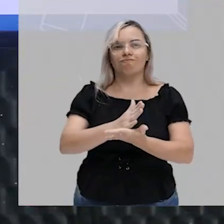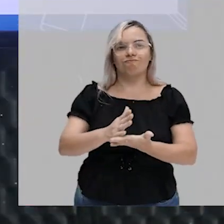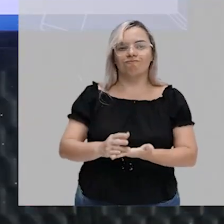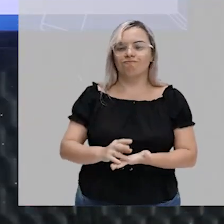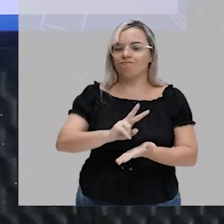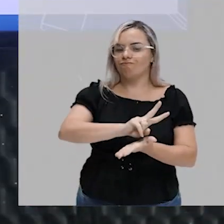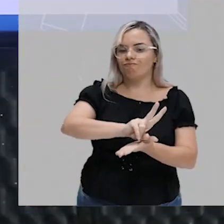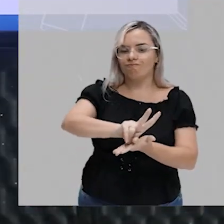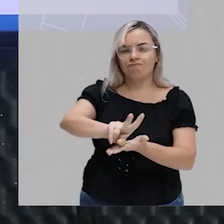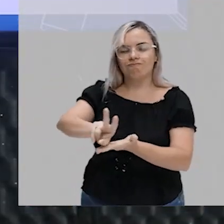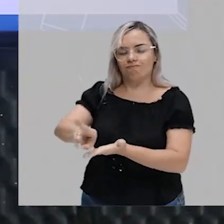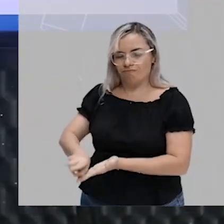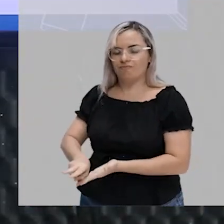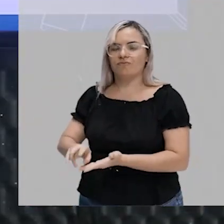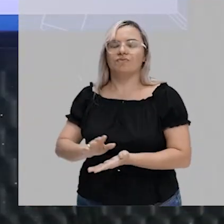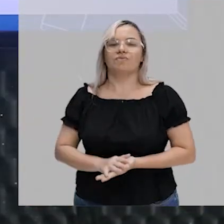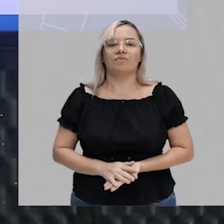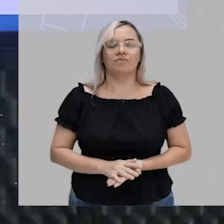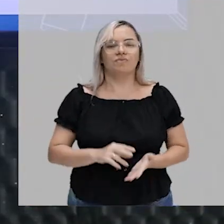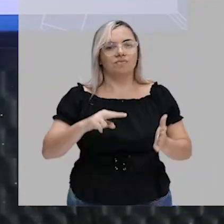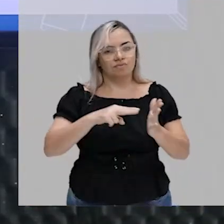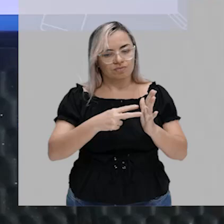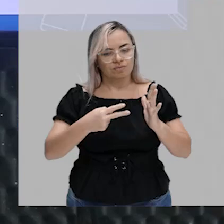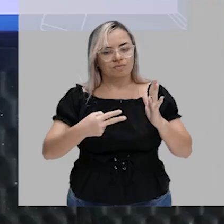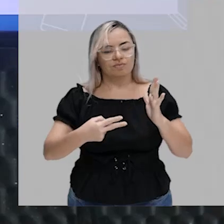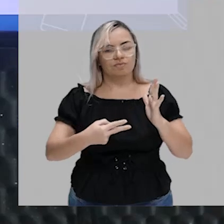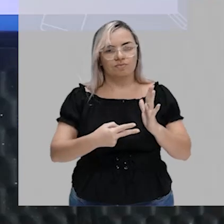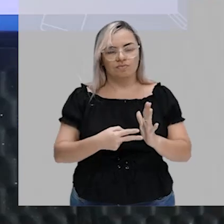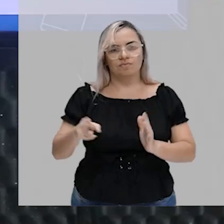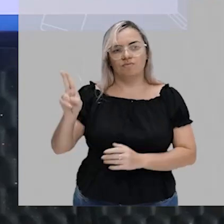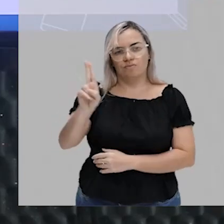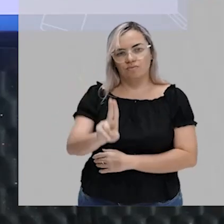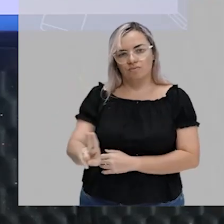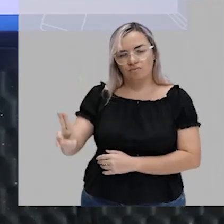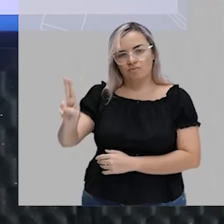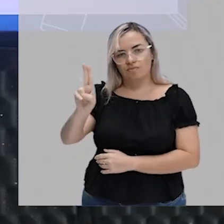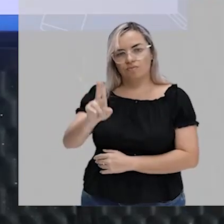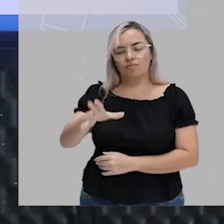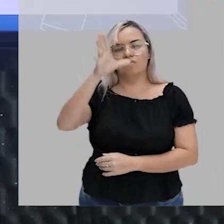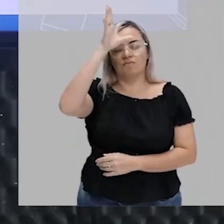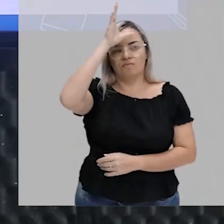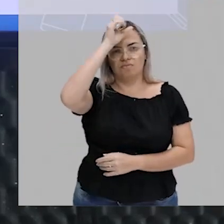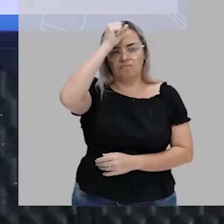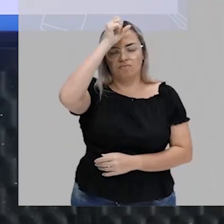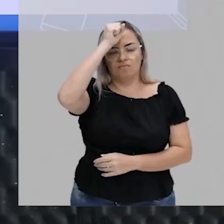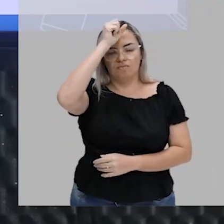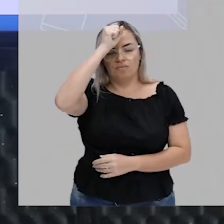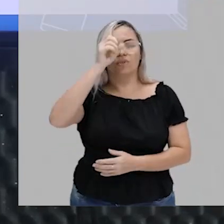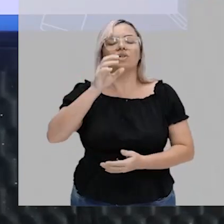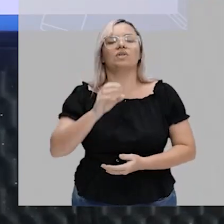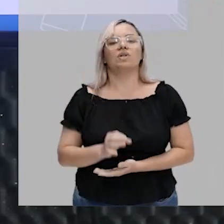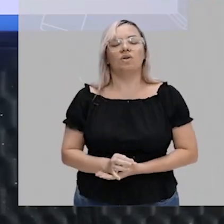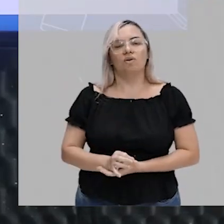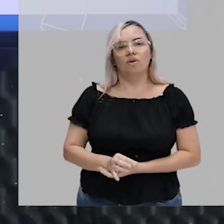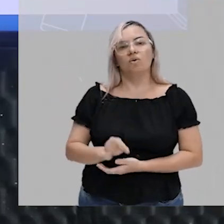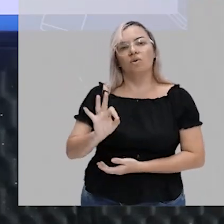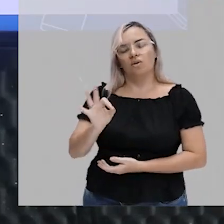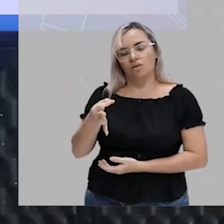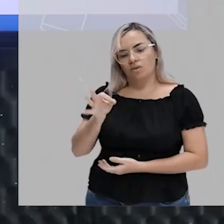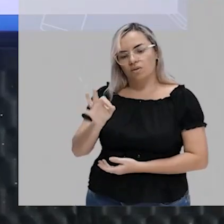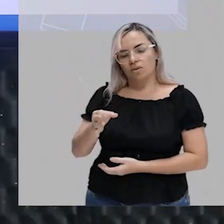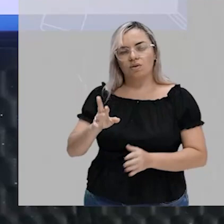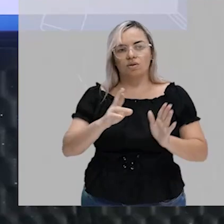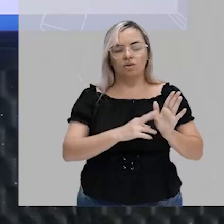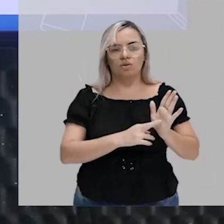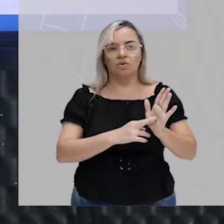Então, nesse sentido, gente está, né, aprendendo, na verdade, confirmando essa aprendizagem sobre a